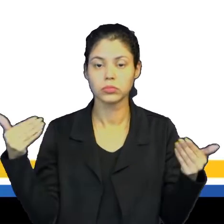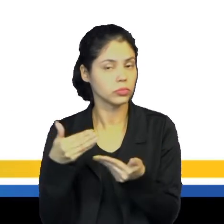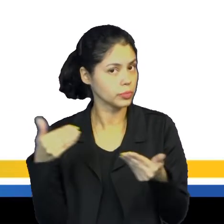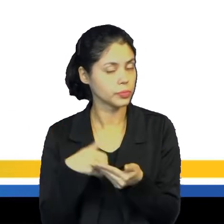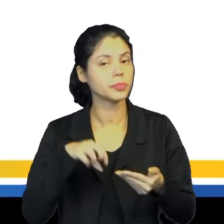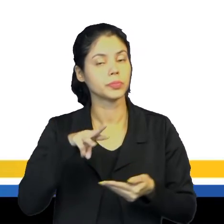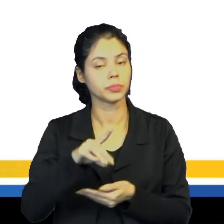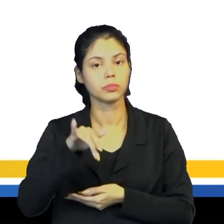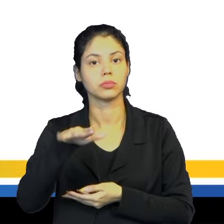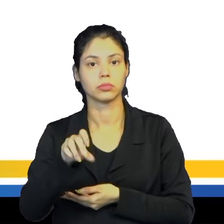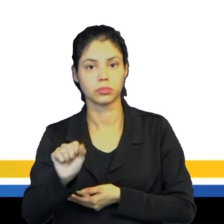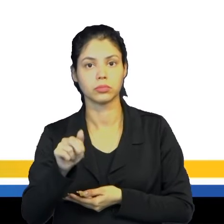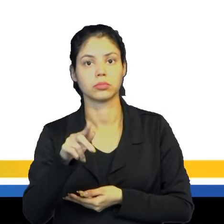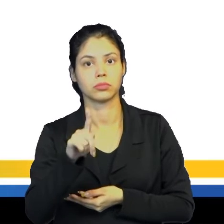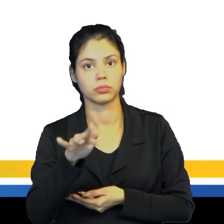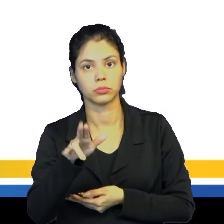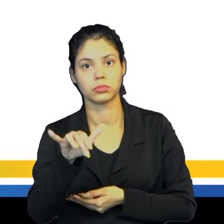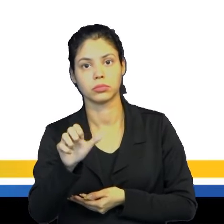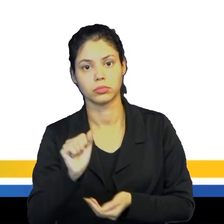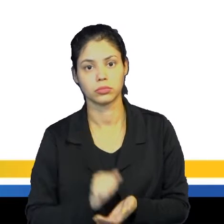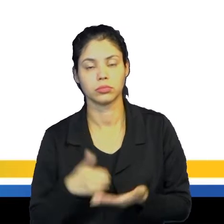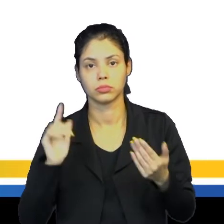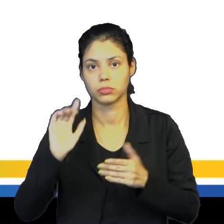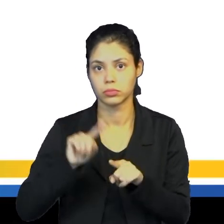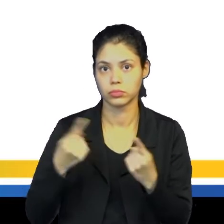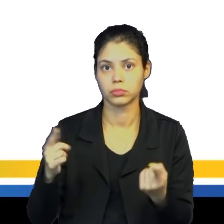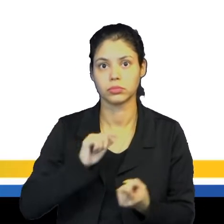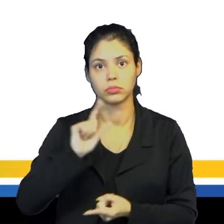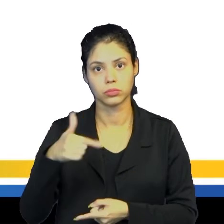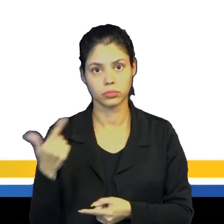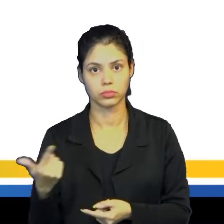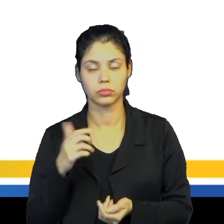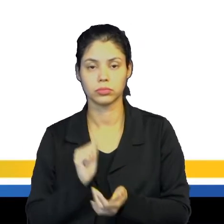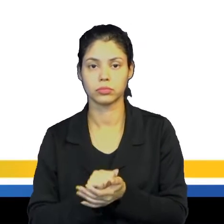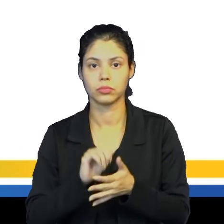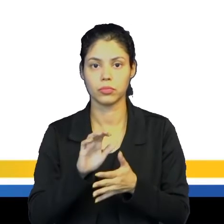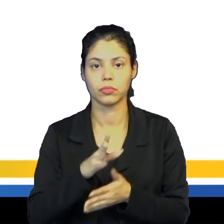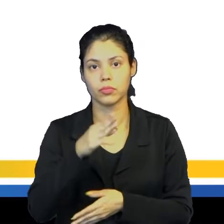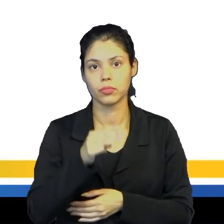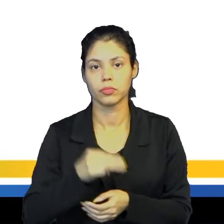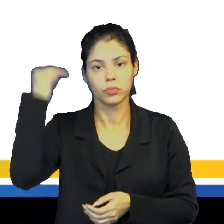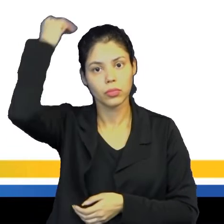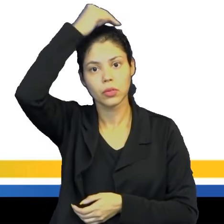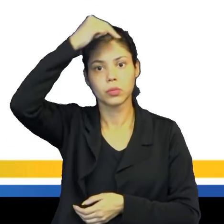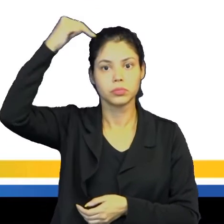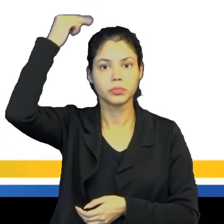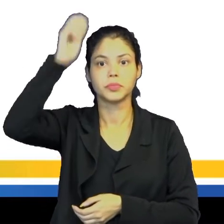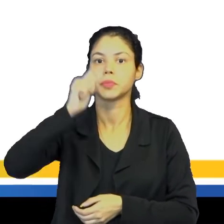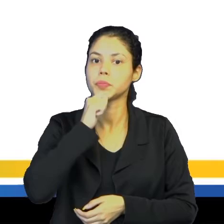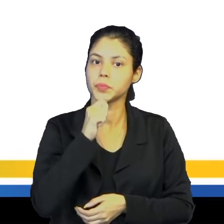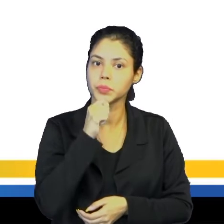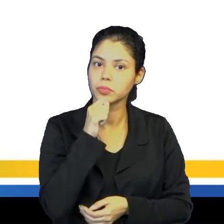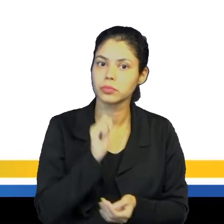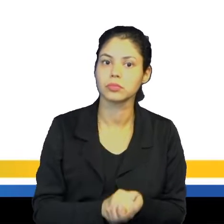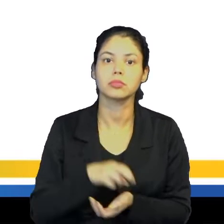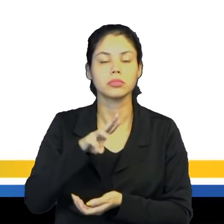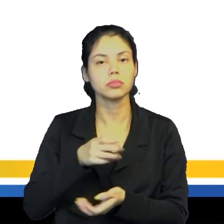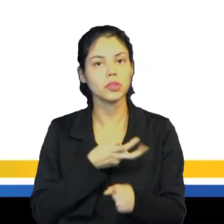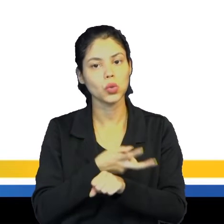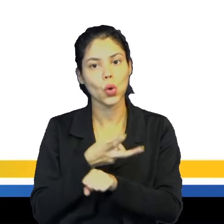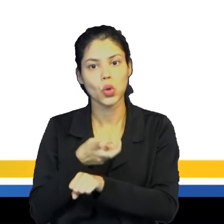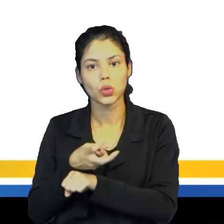hoje é Minas Gerais. Mas nos outros países, como o Peru e o México, já as minas eram ativamente